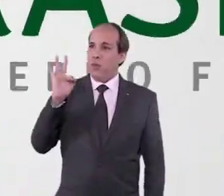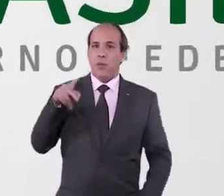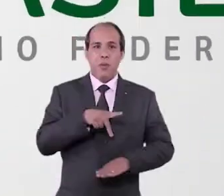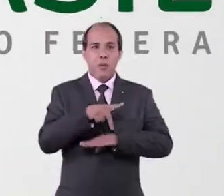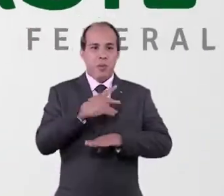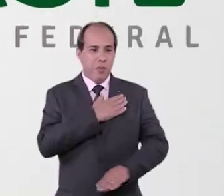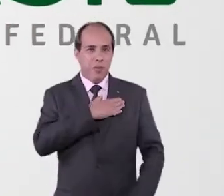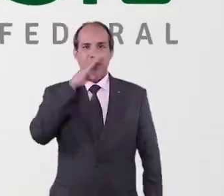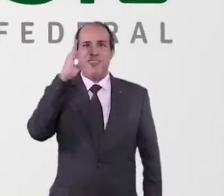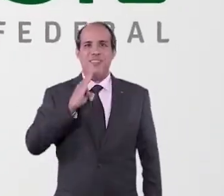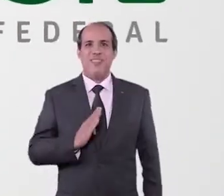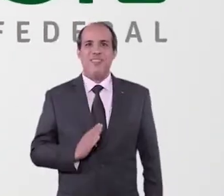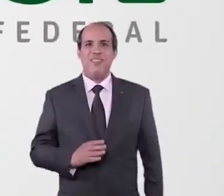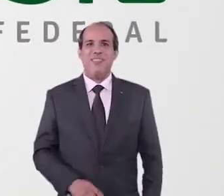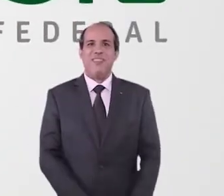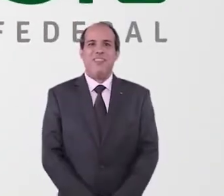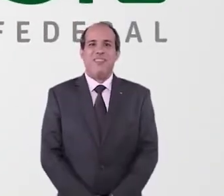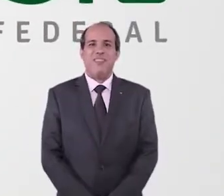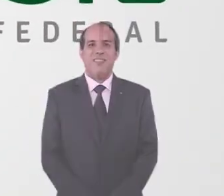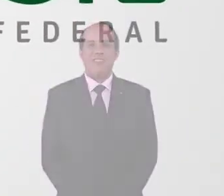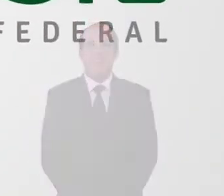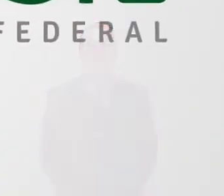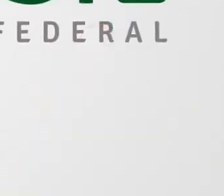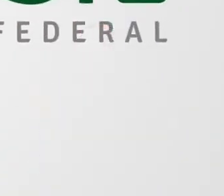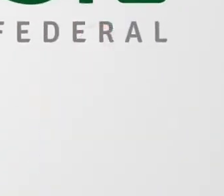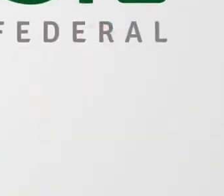Governo Federal, Pátria Amada Brasil.